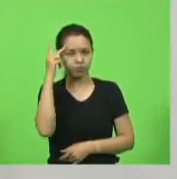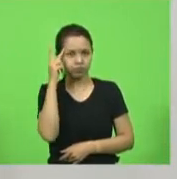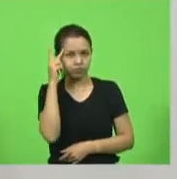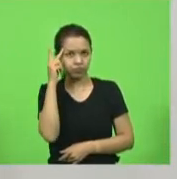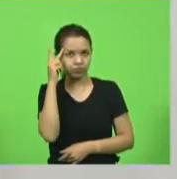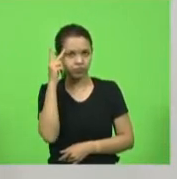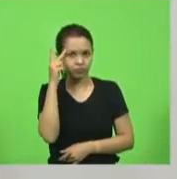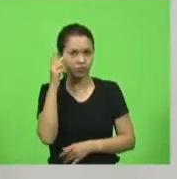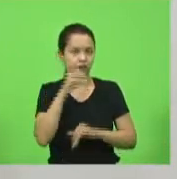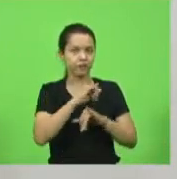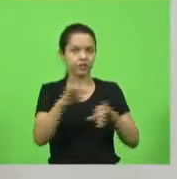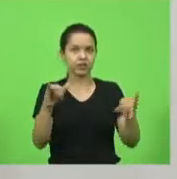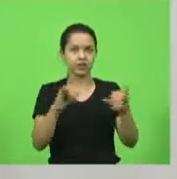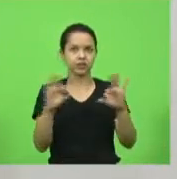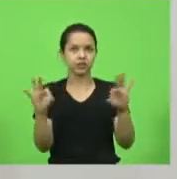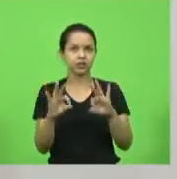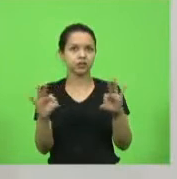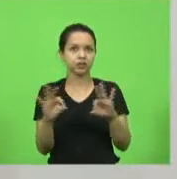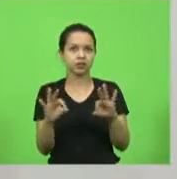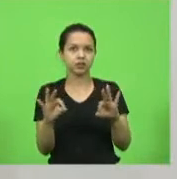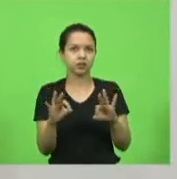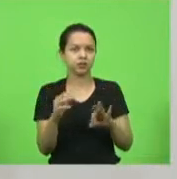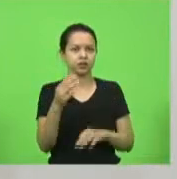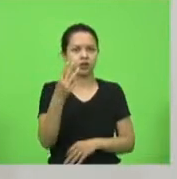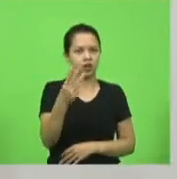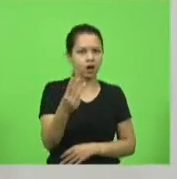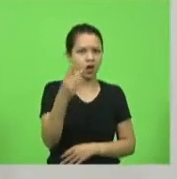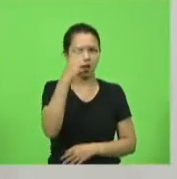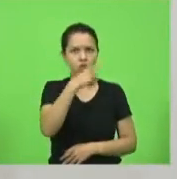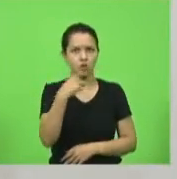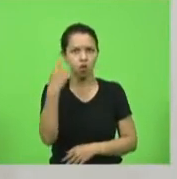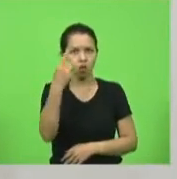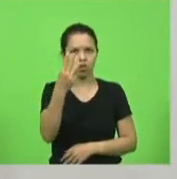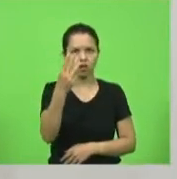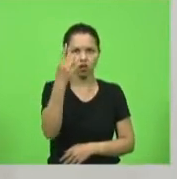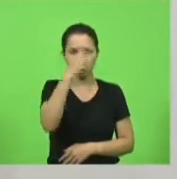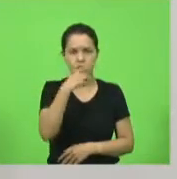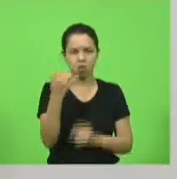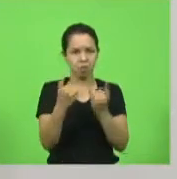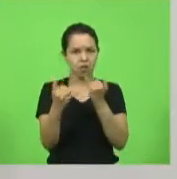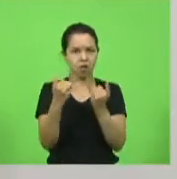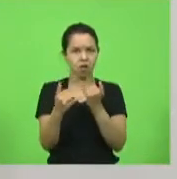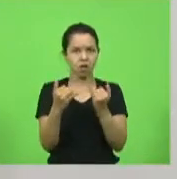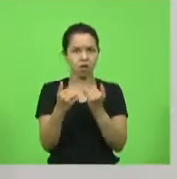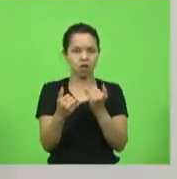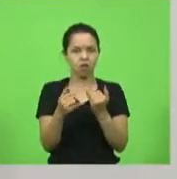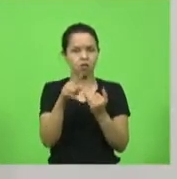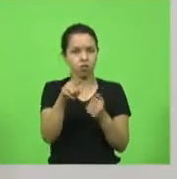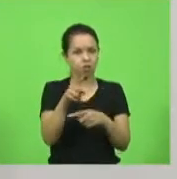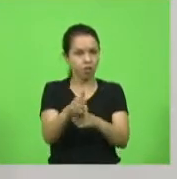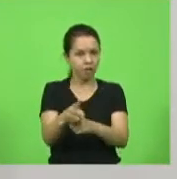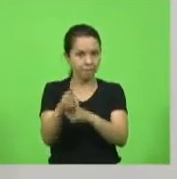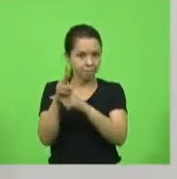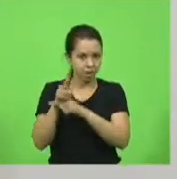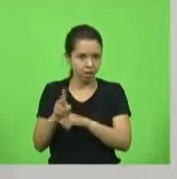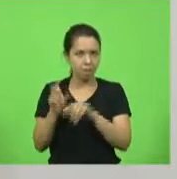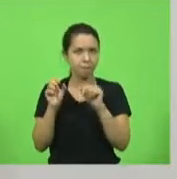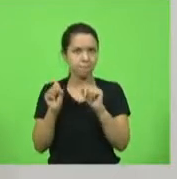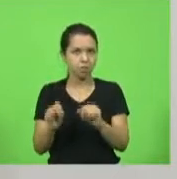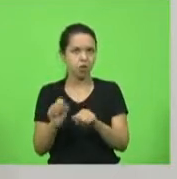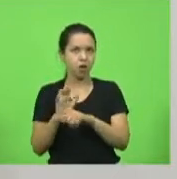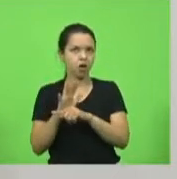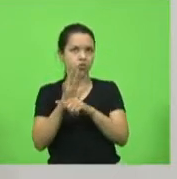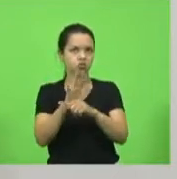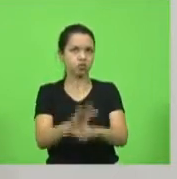avisadas e durou 3 horas 3 horas e meia para você pegar o empréstimo que para ajudar a